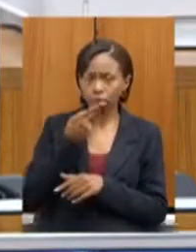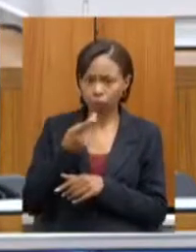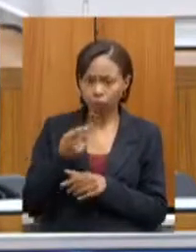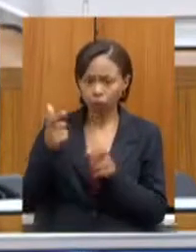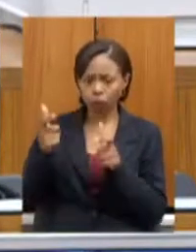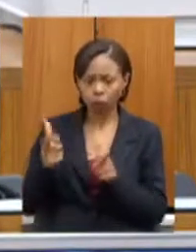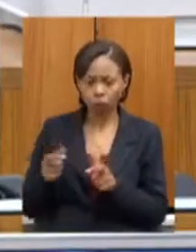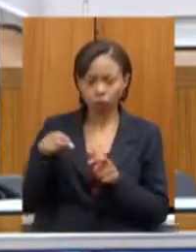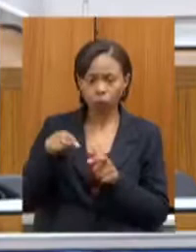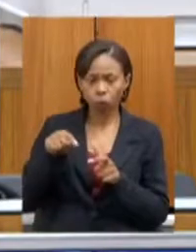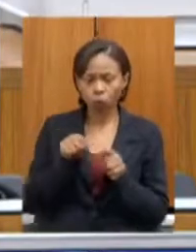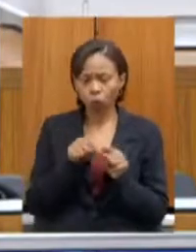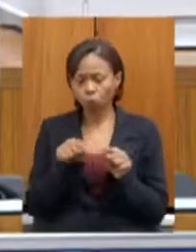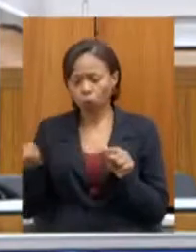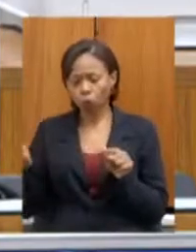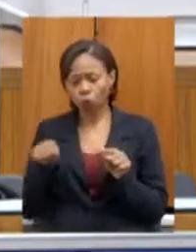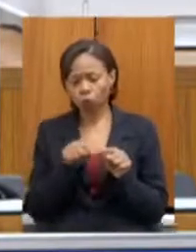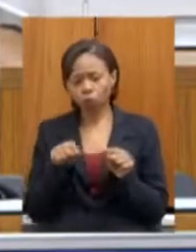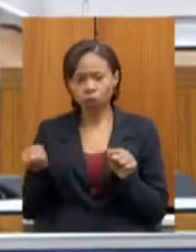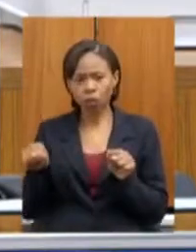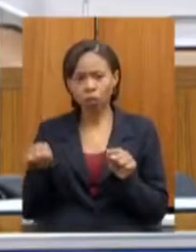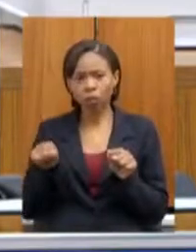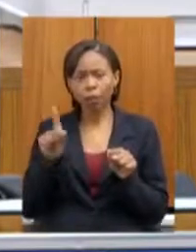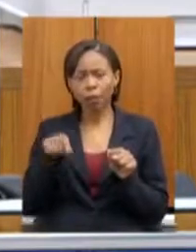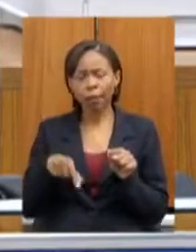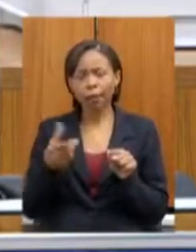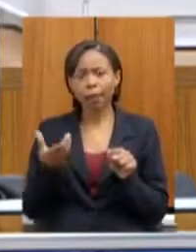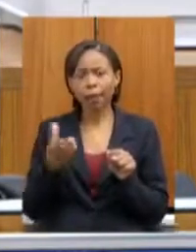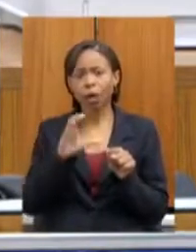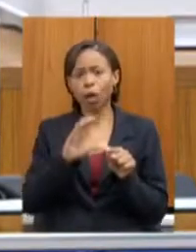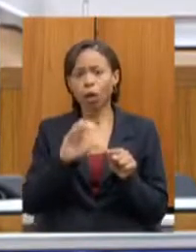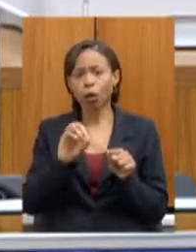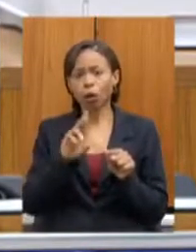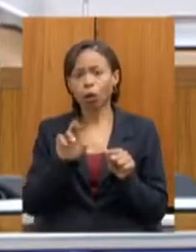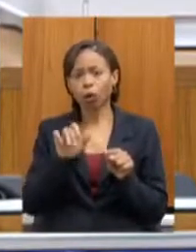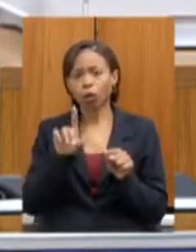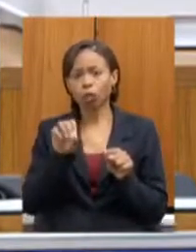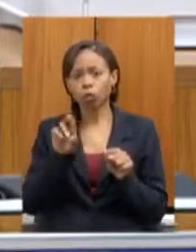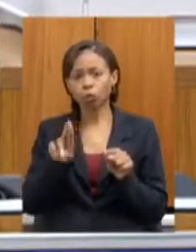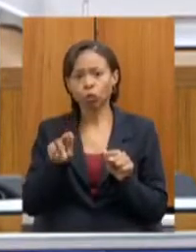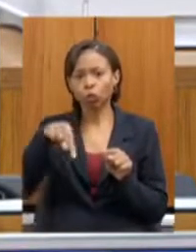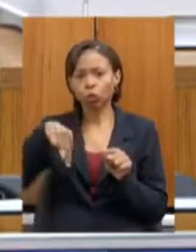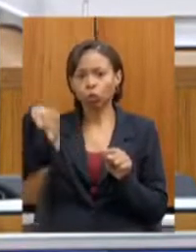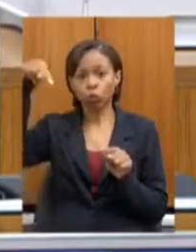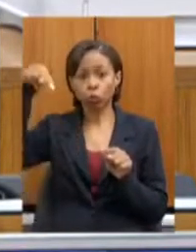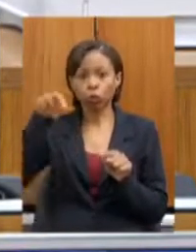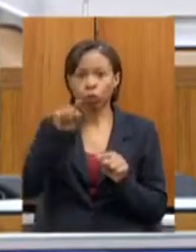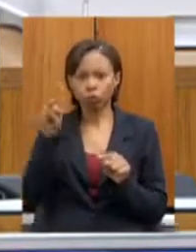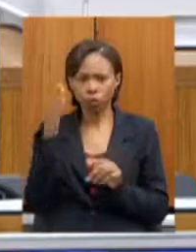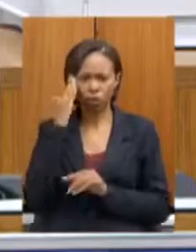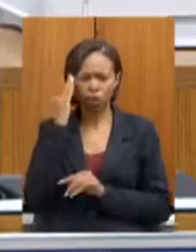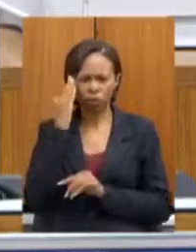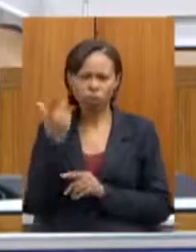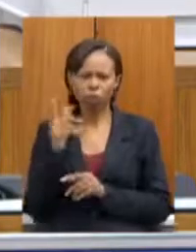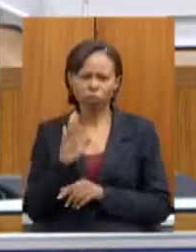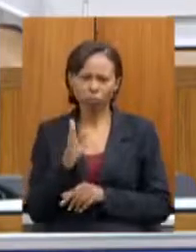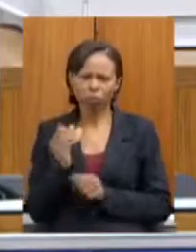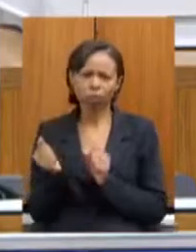o que a gente chama do corredor norte o senhor bem conhece já estivemos juntos realmente